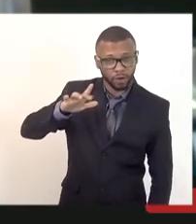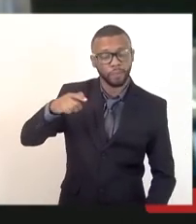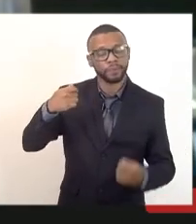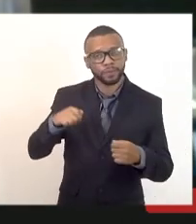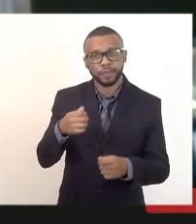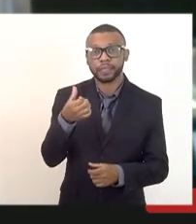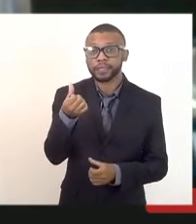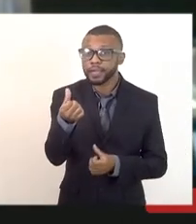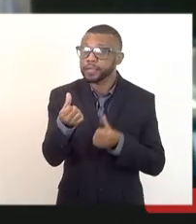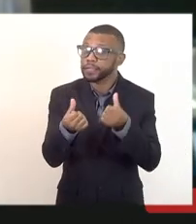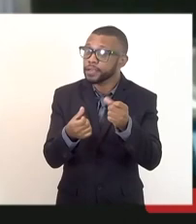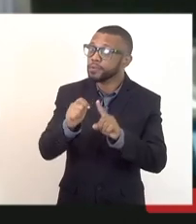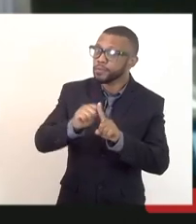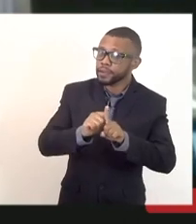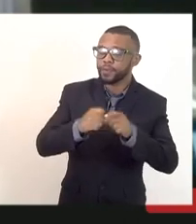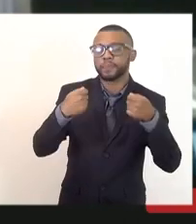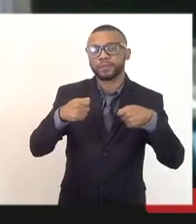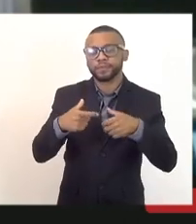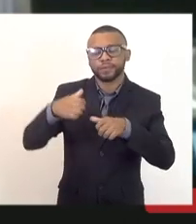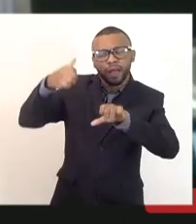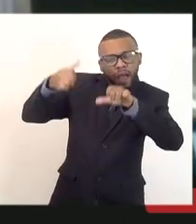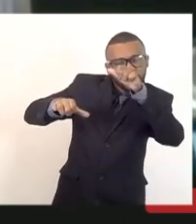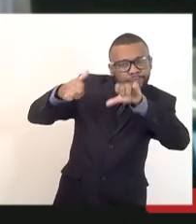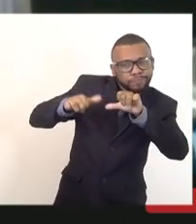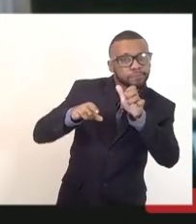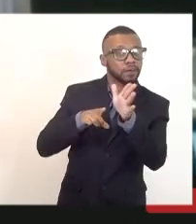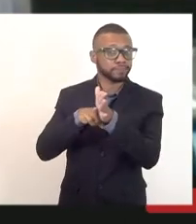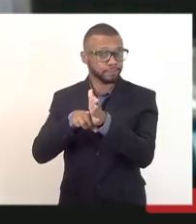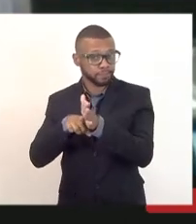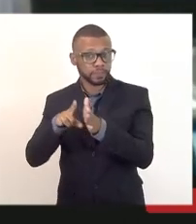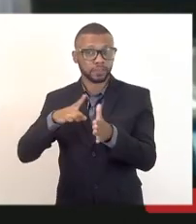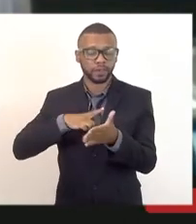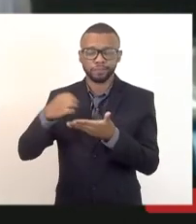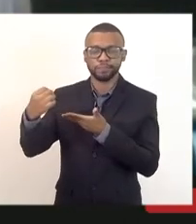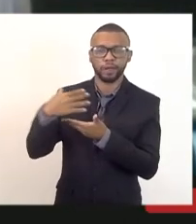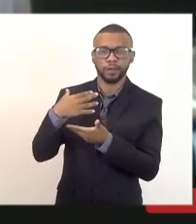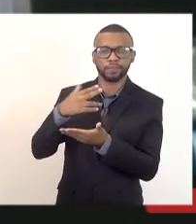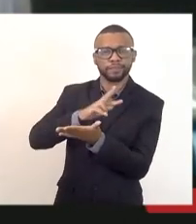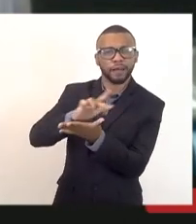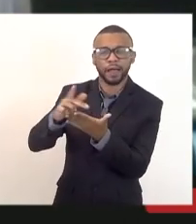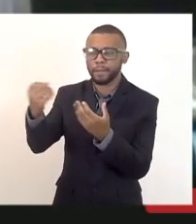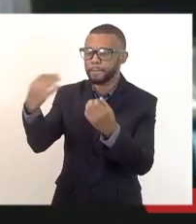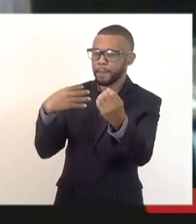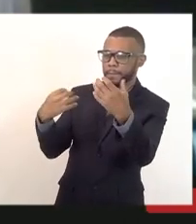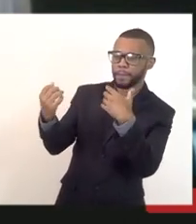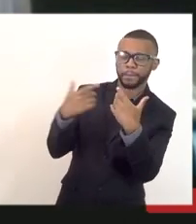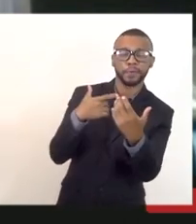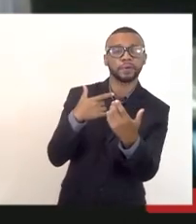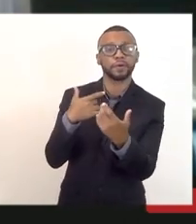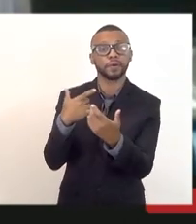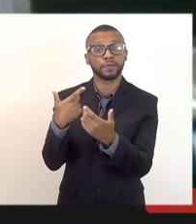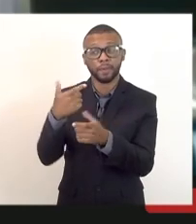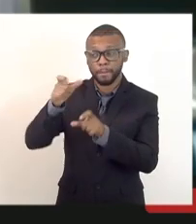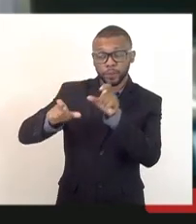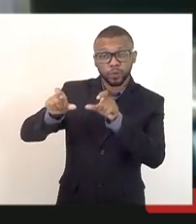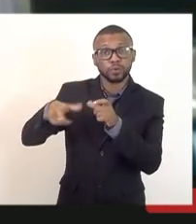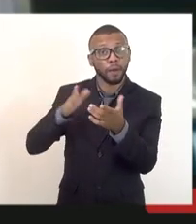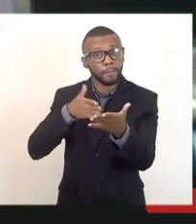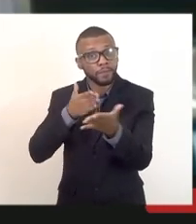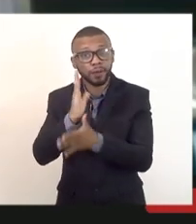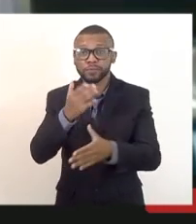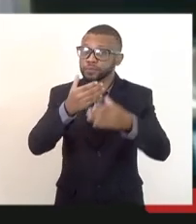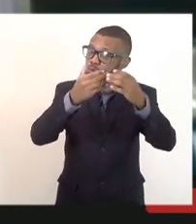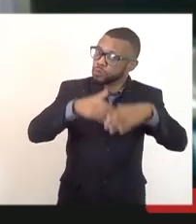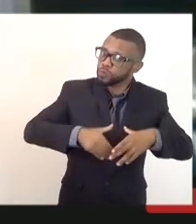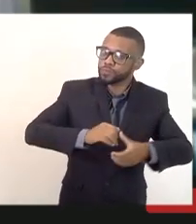eu estou recebendo várias mensagens de pessoas que foram aprovadas nesse concurso. Será que eu